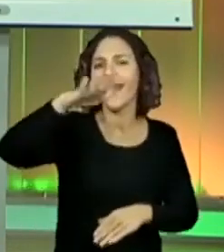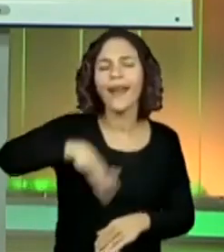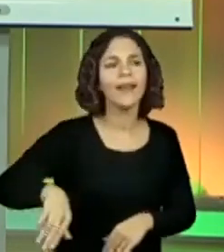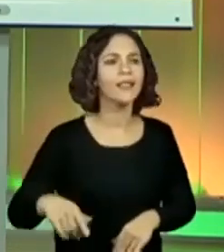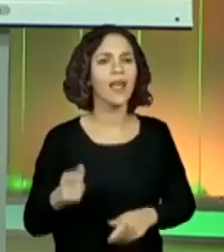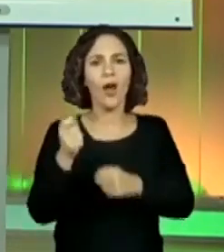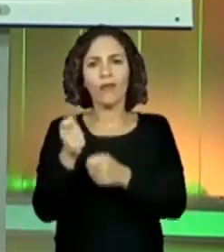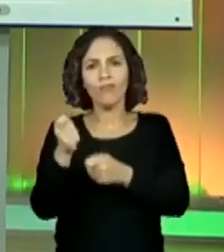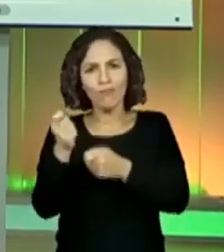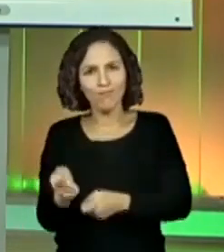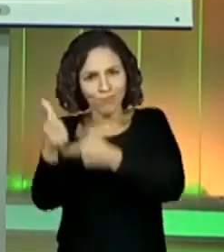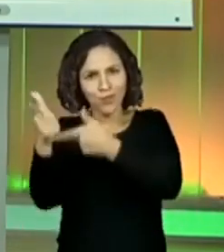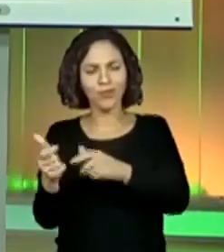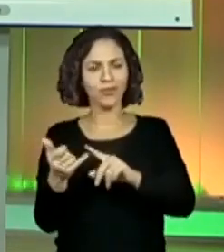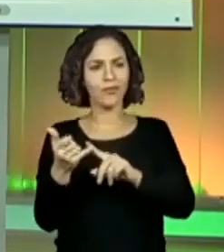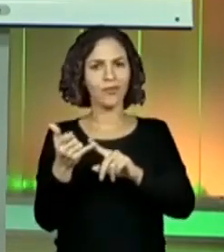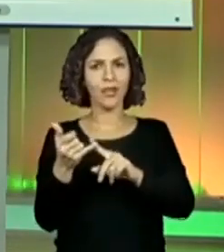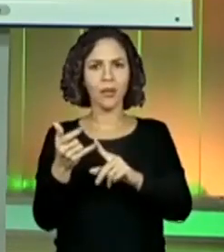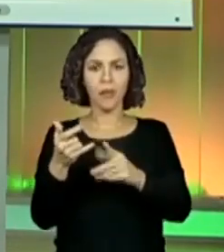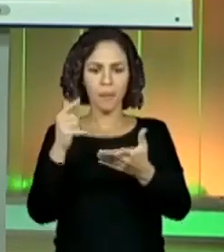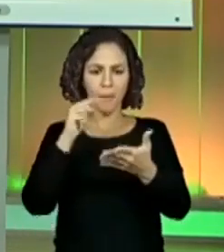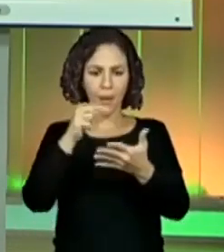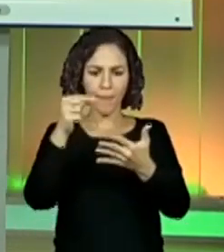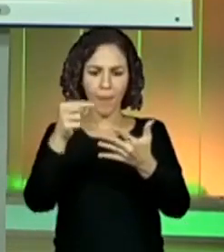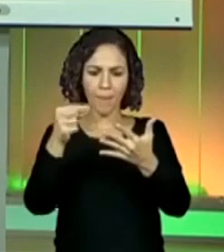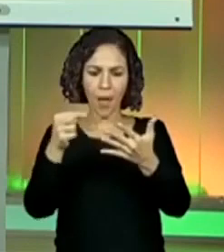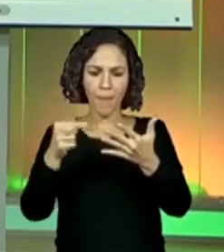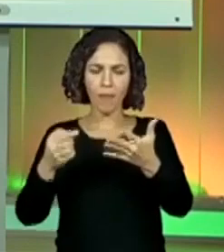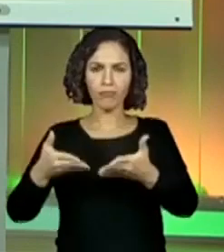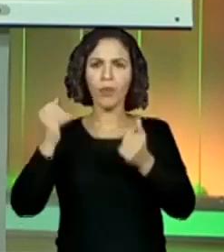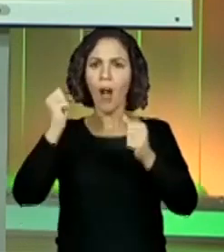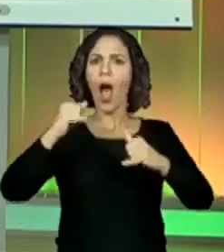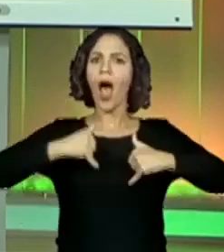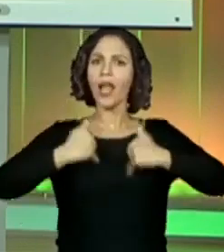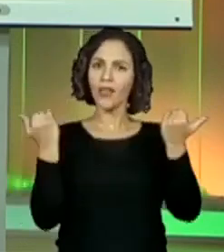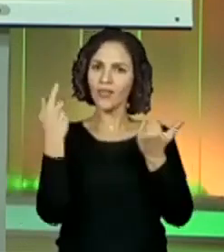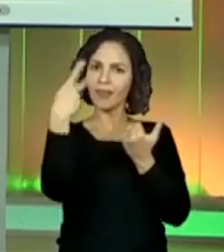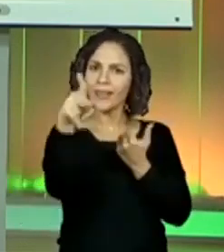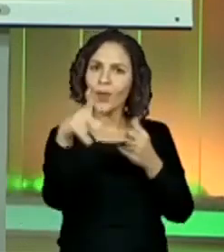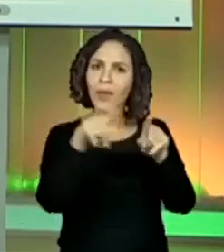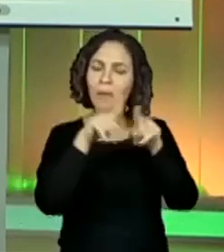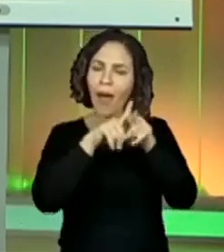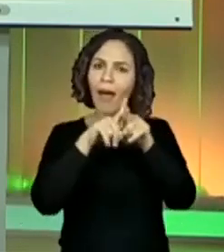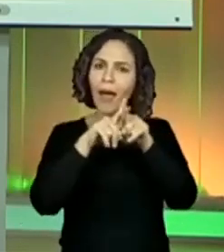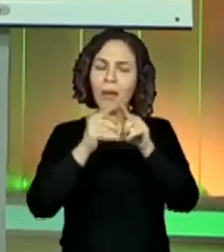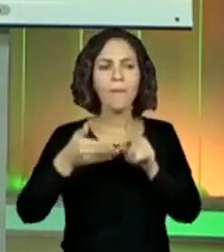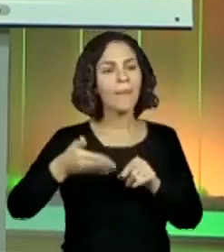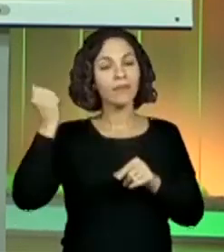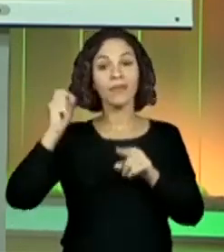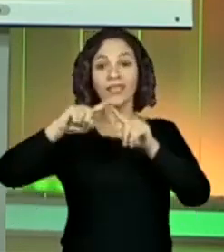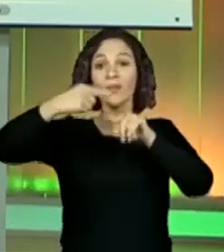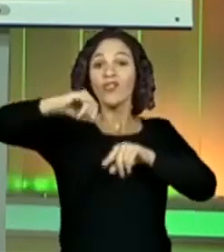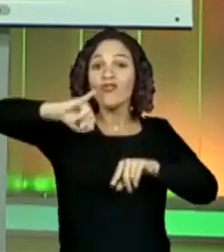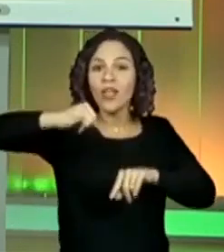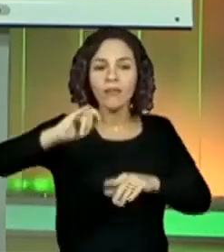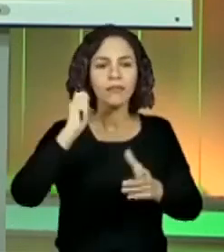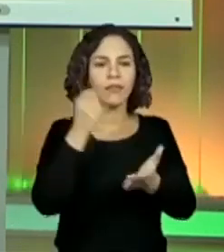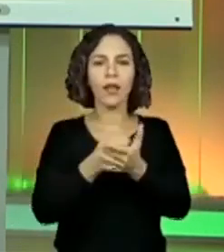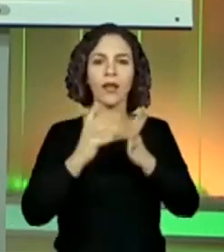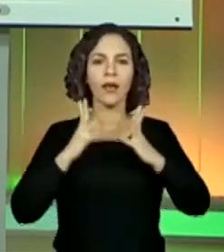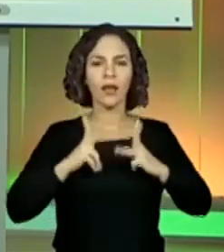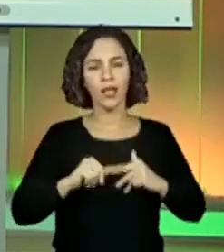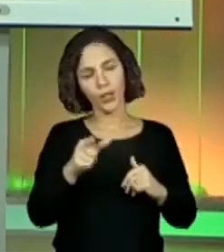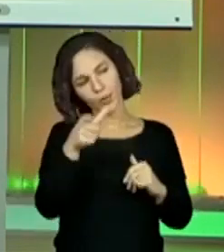Ano Novo, vai passar um monte de coisa. Aí, talvez, passe até o seu aniversário. E quando chegar lá em janeiro, é que ele vai terminar de pagar.